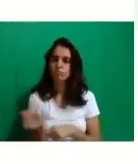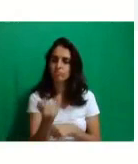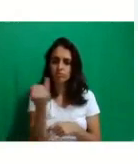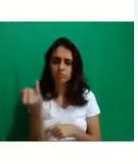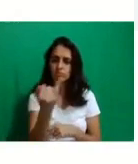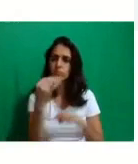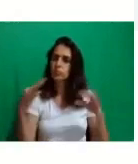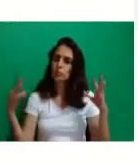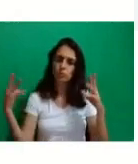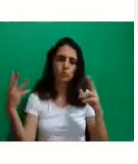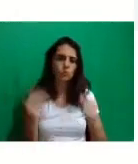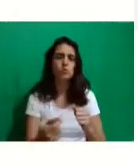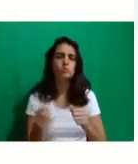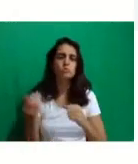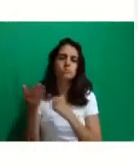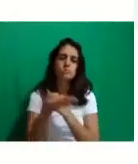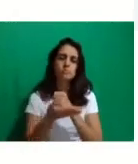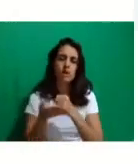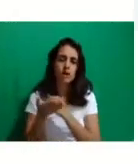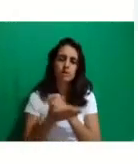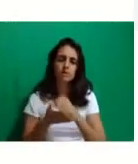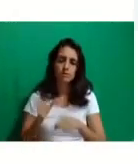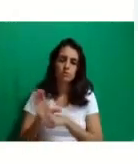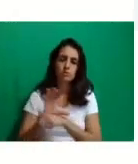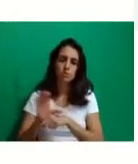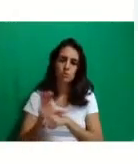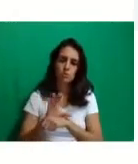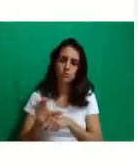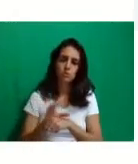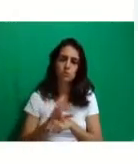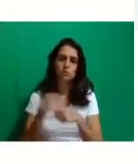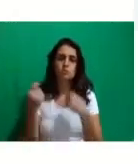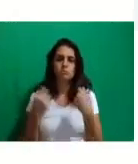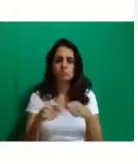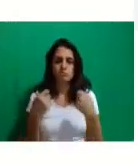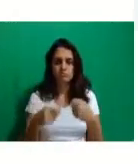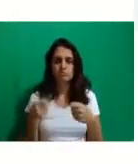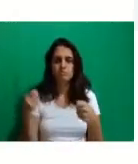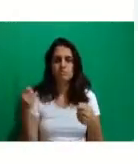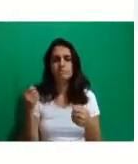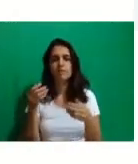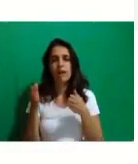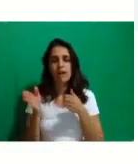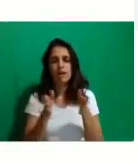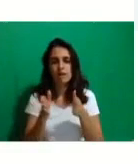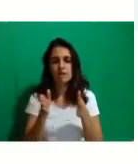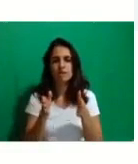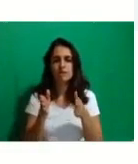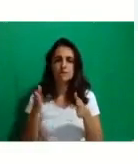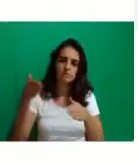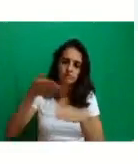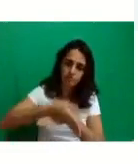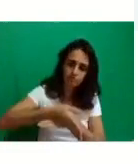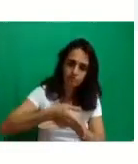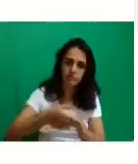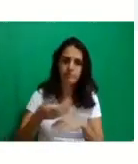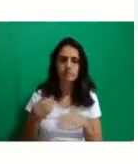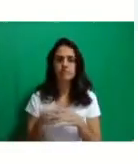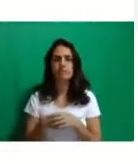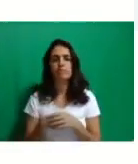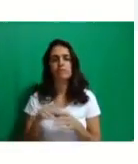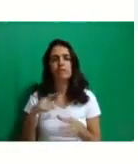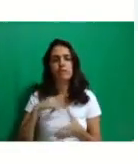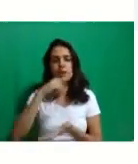envolve, que curso é esse, vocês precisam acessar lá, tá bom? Vocês encontram também lá nesses documentos